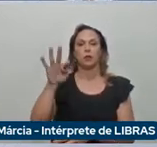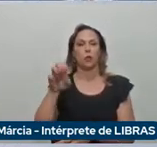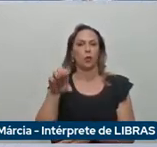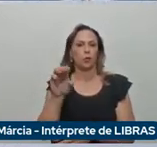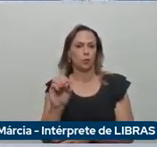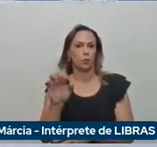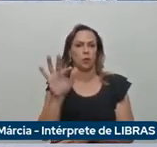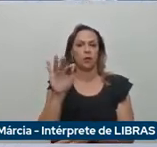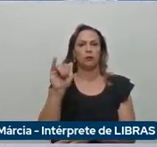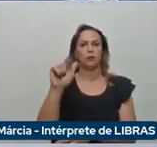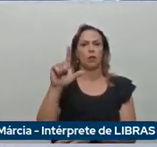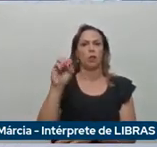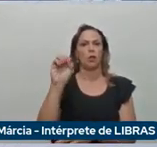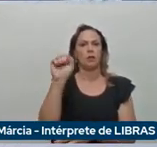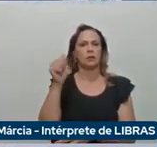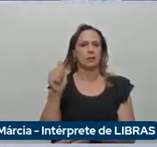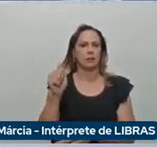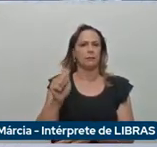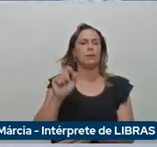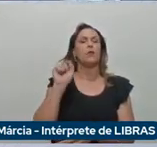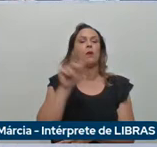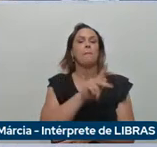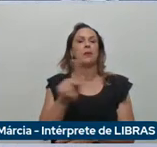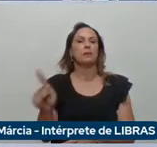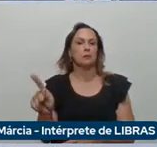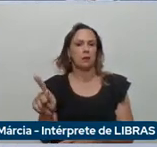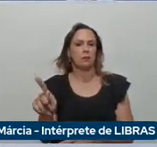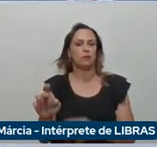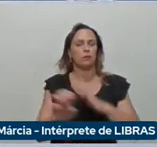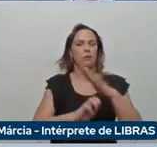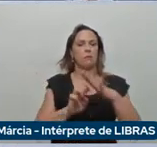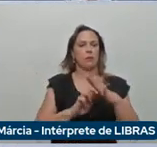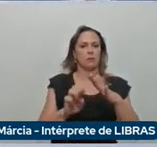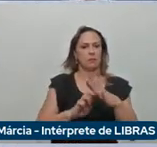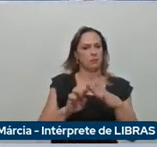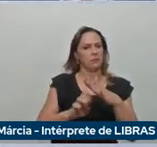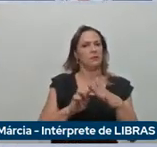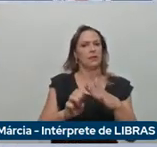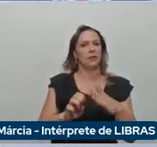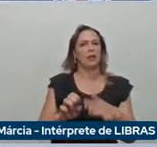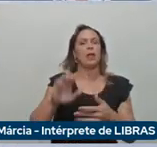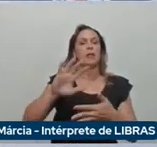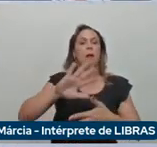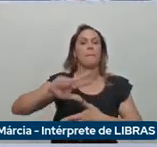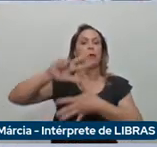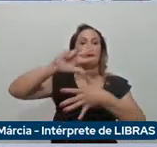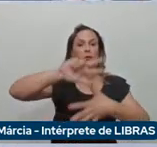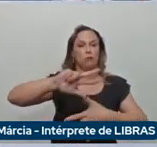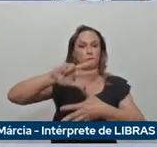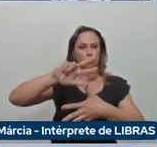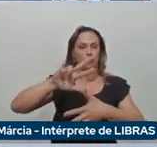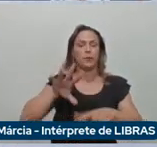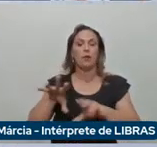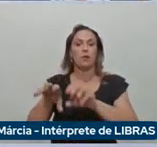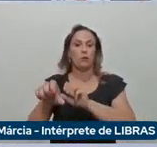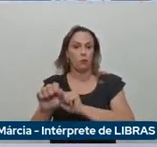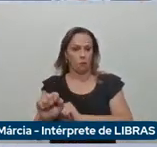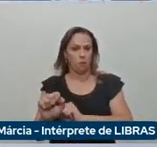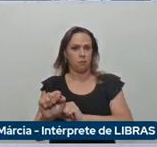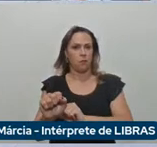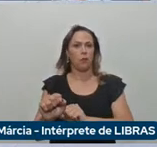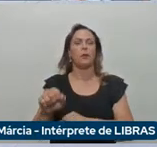presidente da Estelantes para a América do Sul. Filosa formou-se pelo conceituado Instituto Politécnico de Milão e